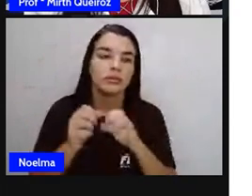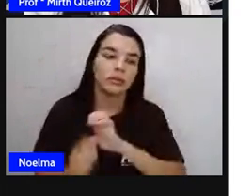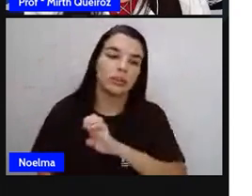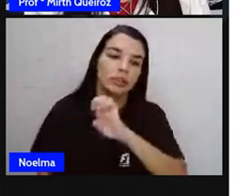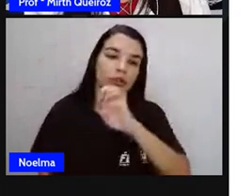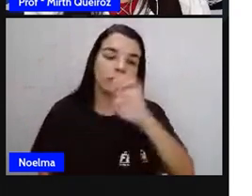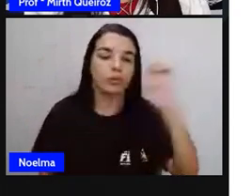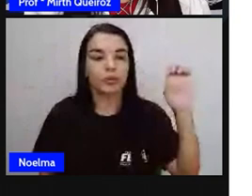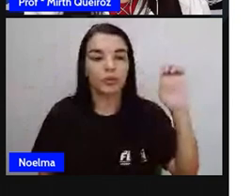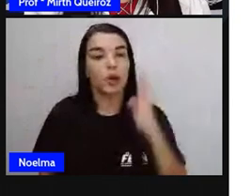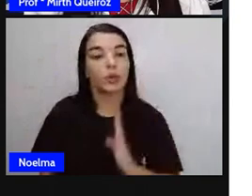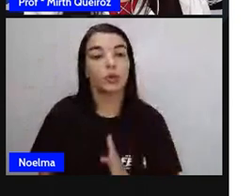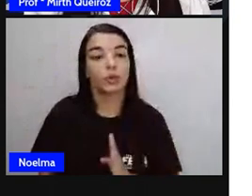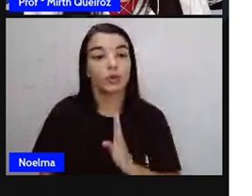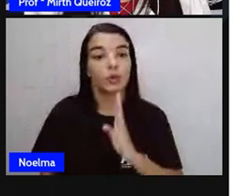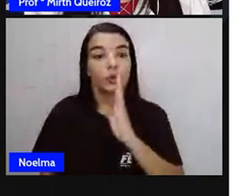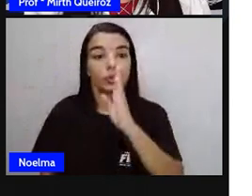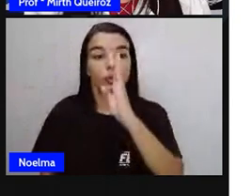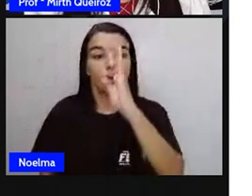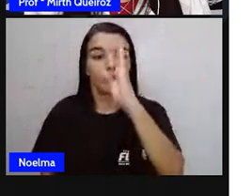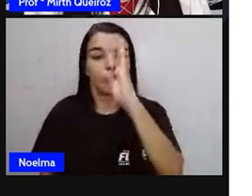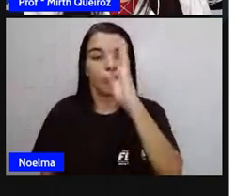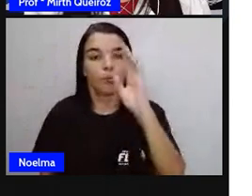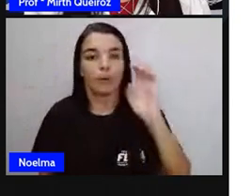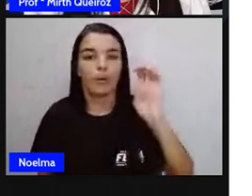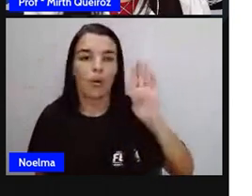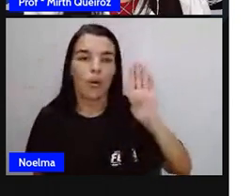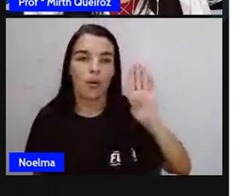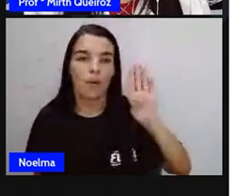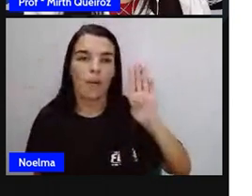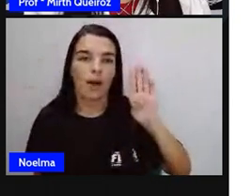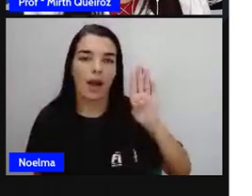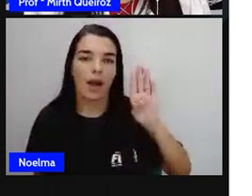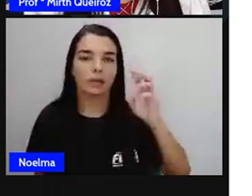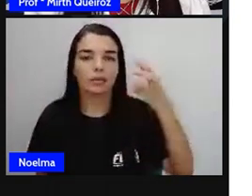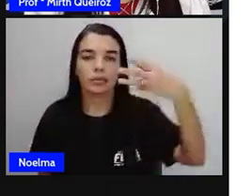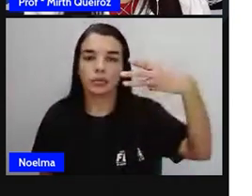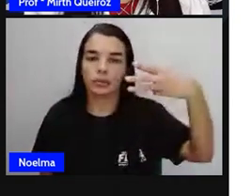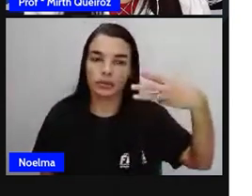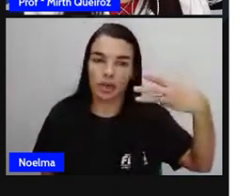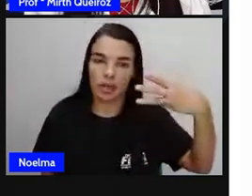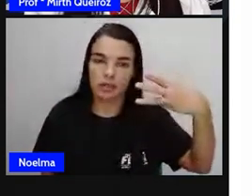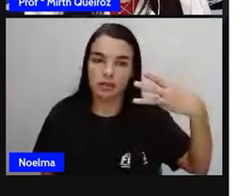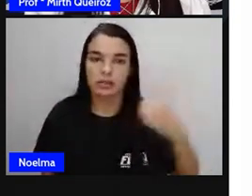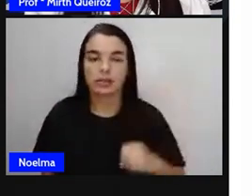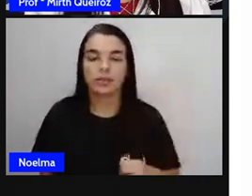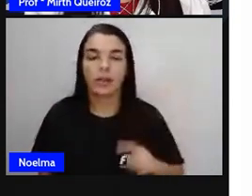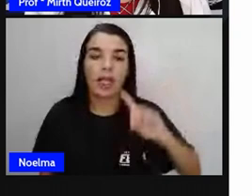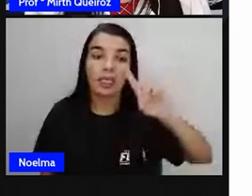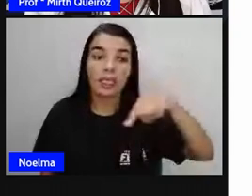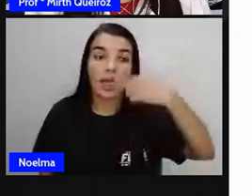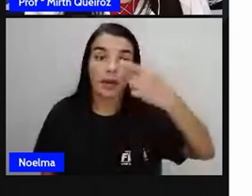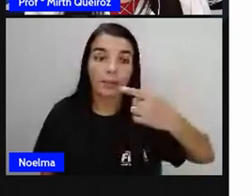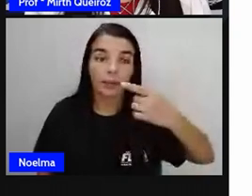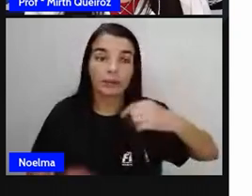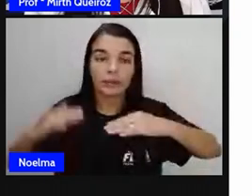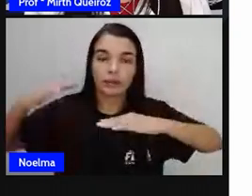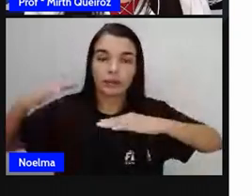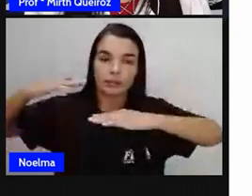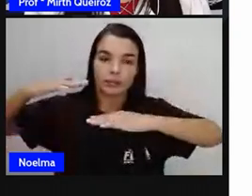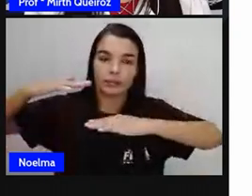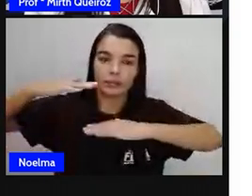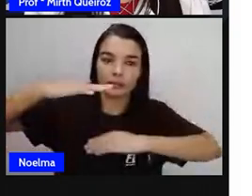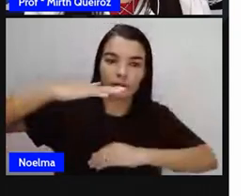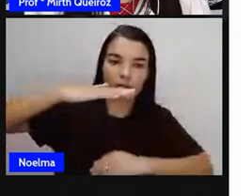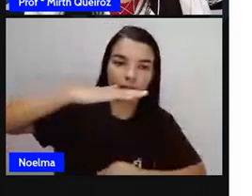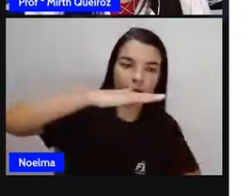e subiu, né? 4 e o 3 aqui. Depois ela virou o quê? À